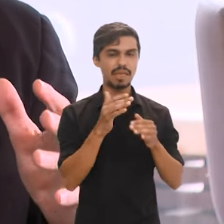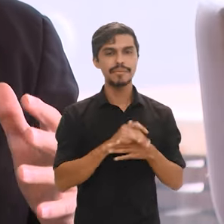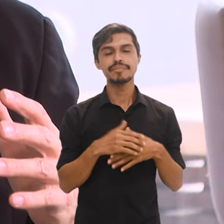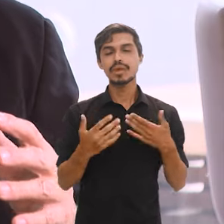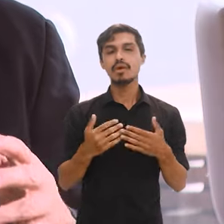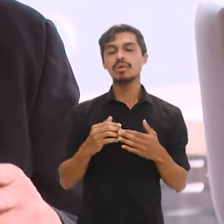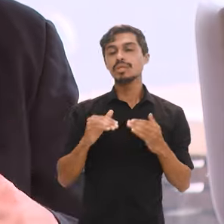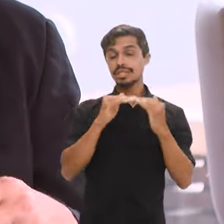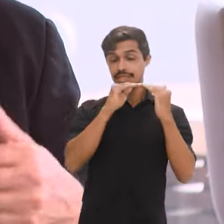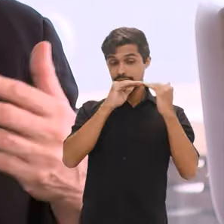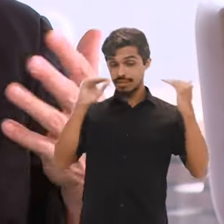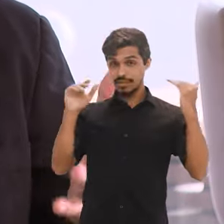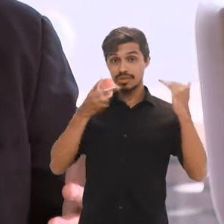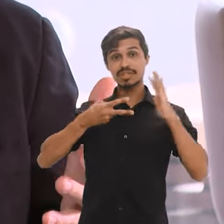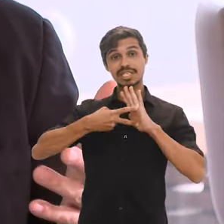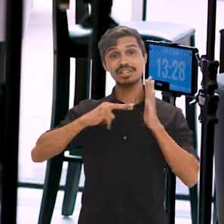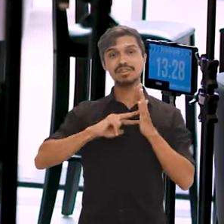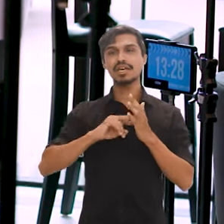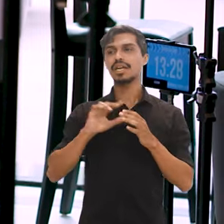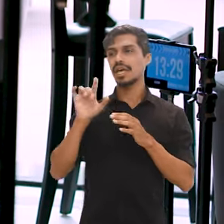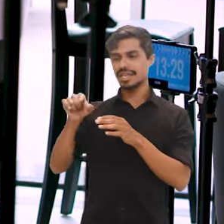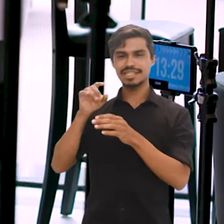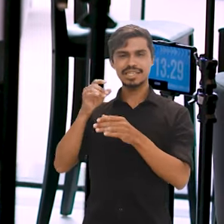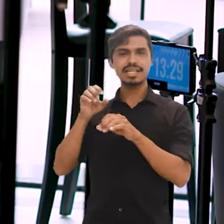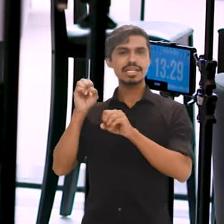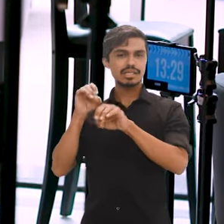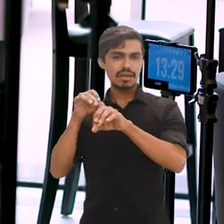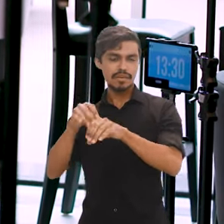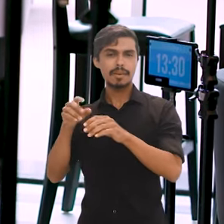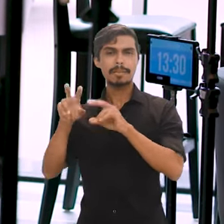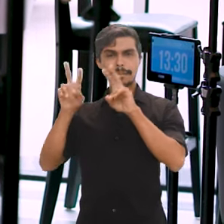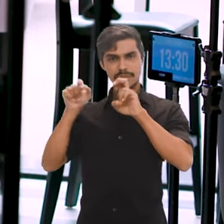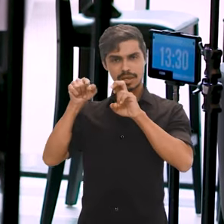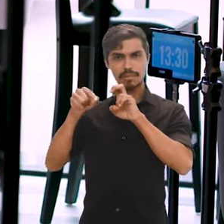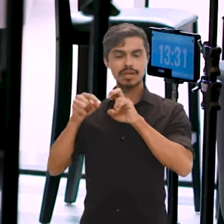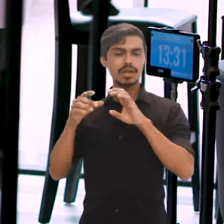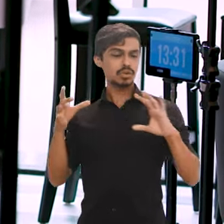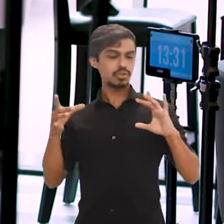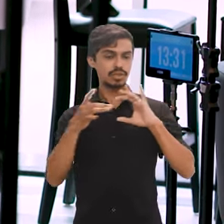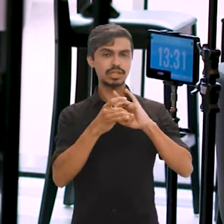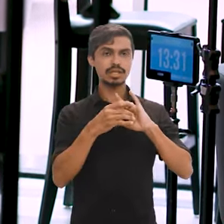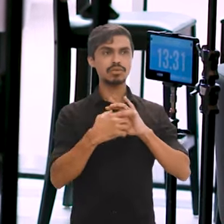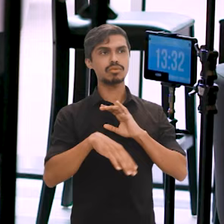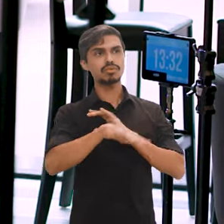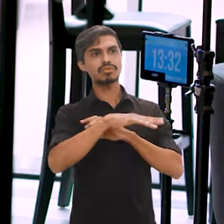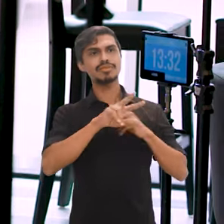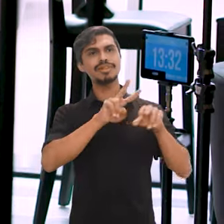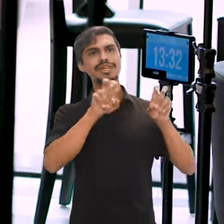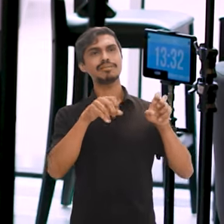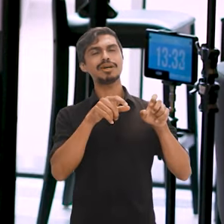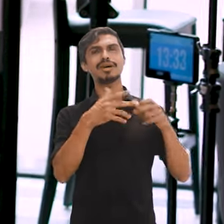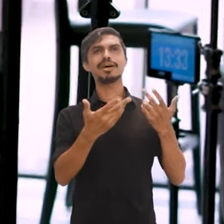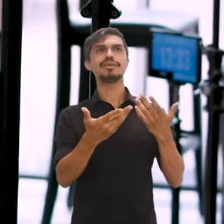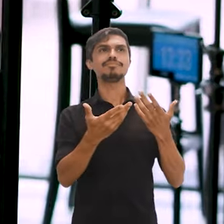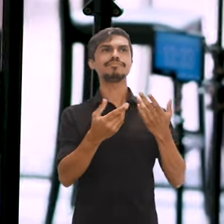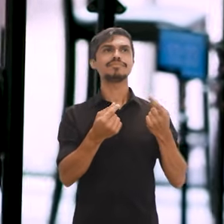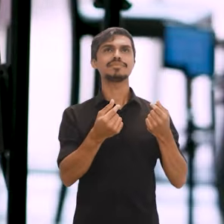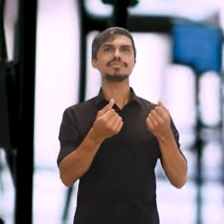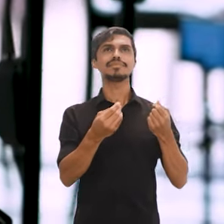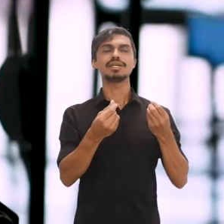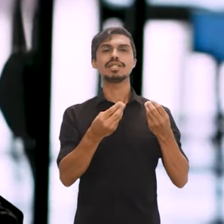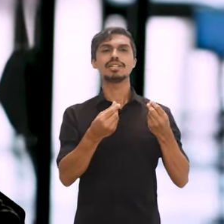transversal significa juntar esse dado da educação, por exemplo, com o dado relativo à questão